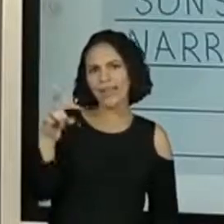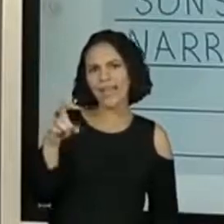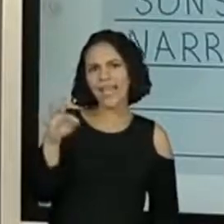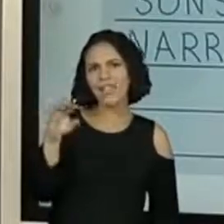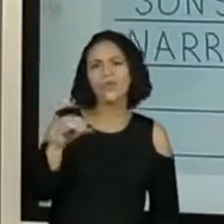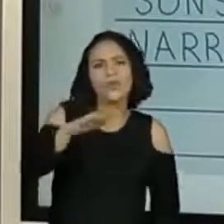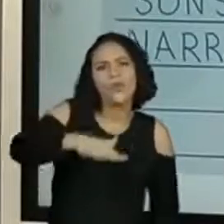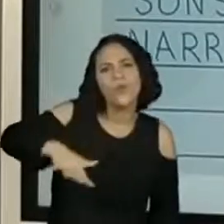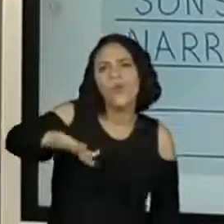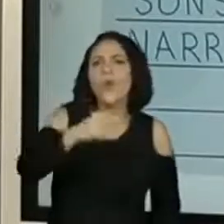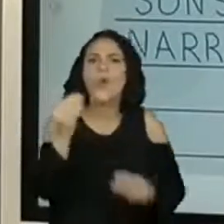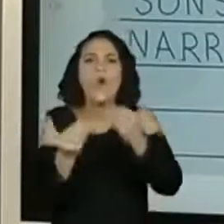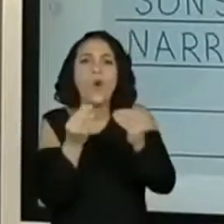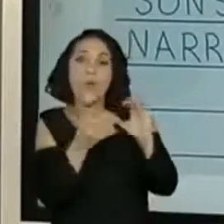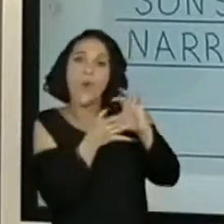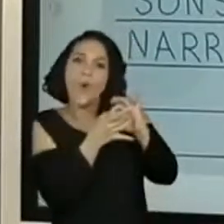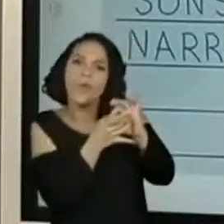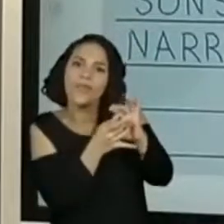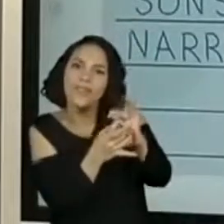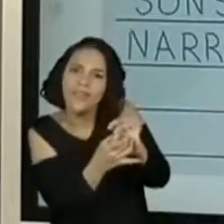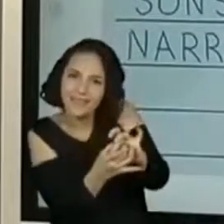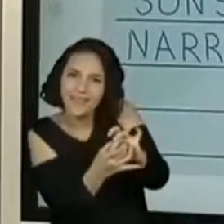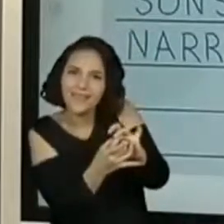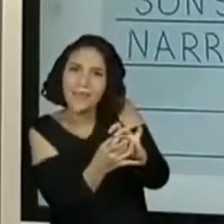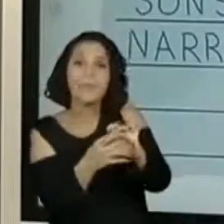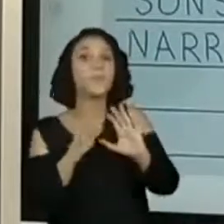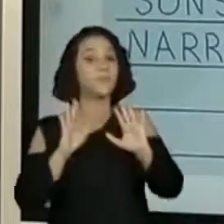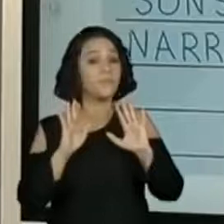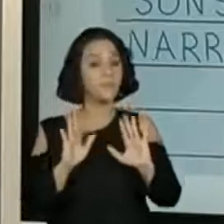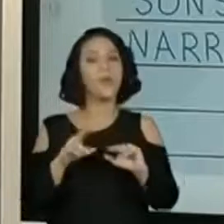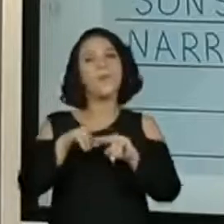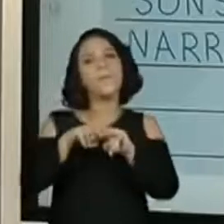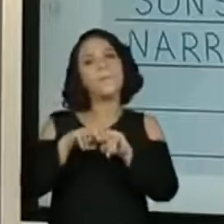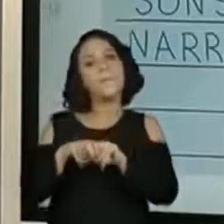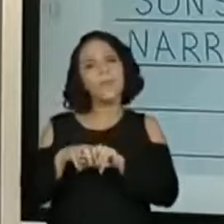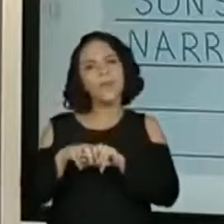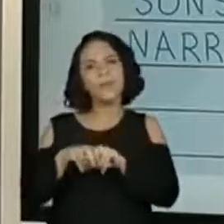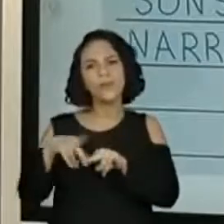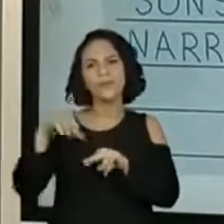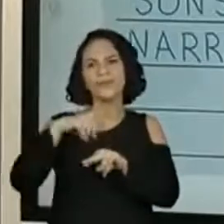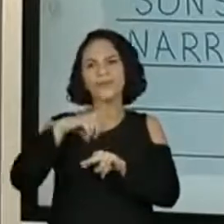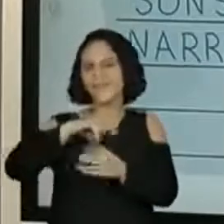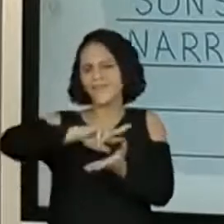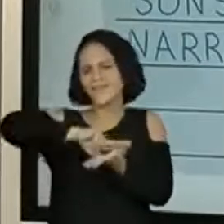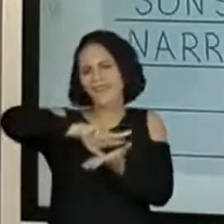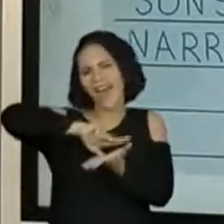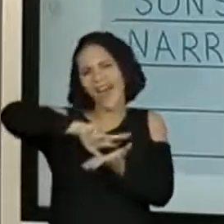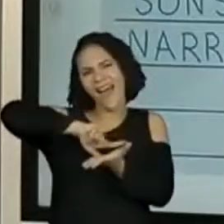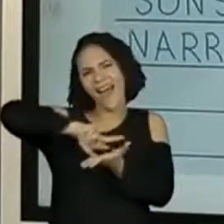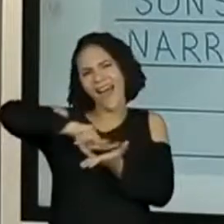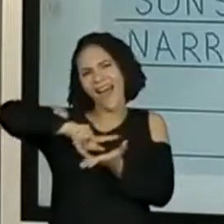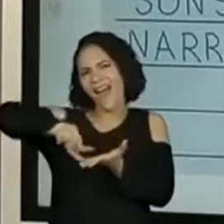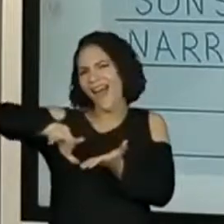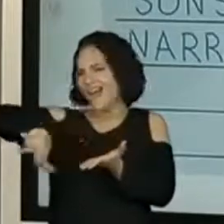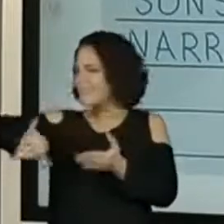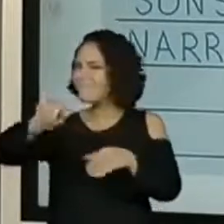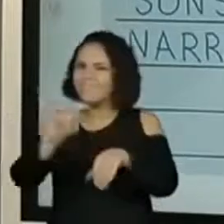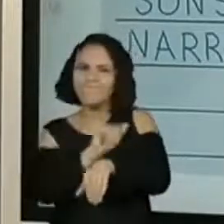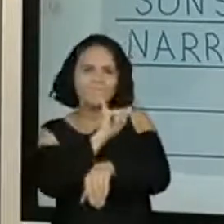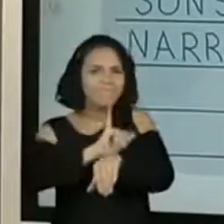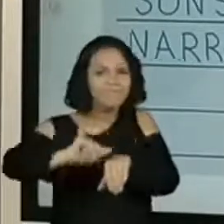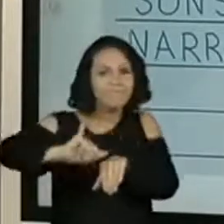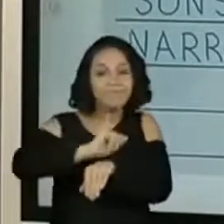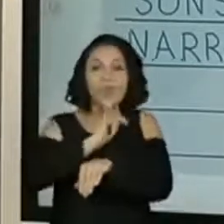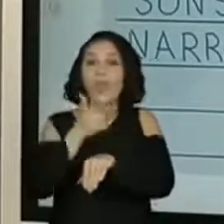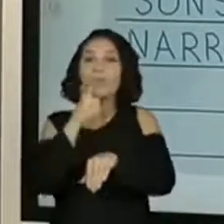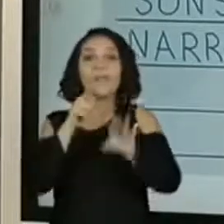O que ele quer passar. Qual é a sensação. Então, por isso, ele usa uma gama, muitos, muitos recursos gráficos para